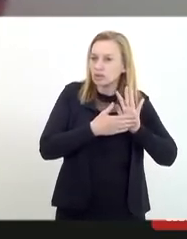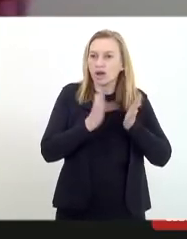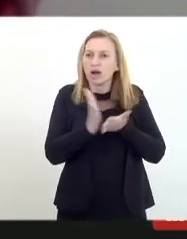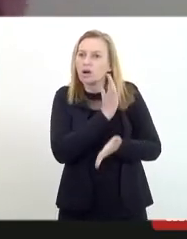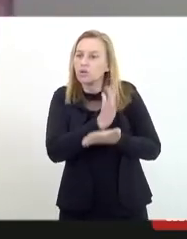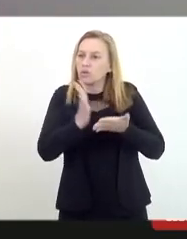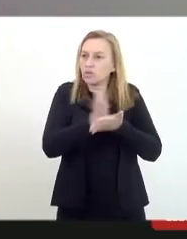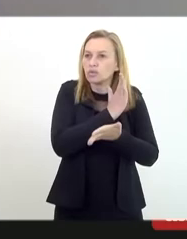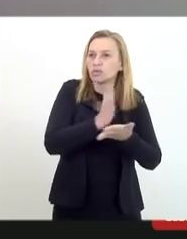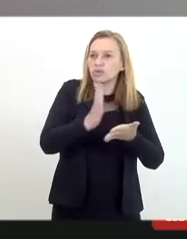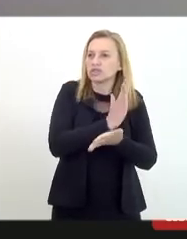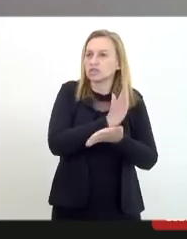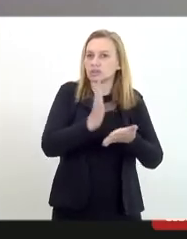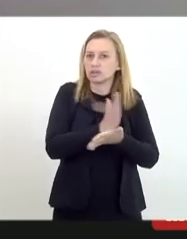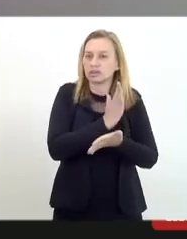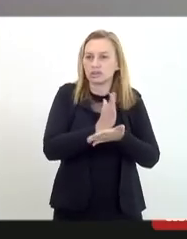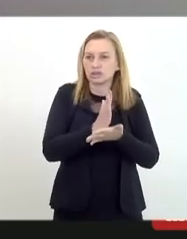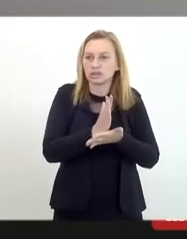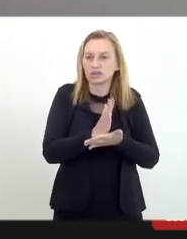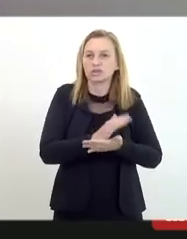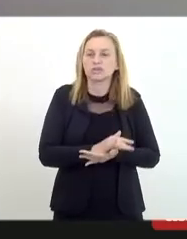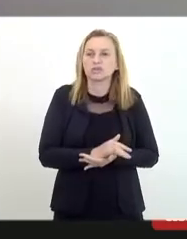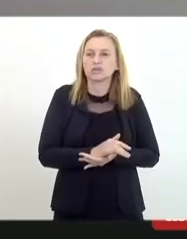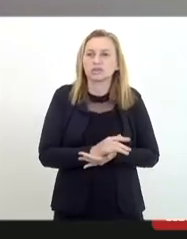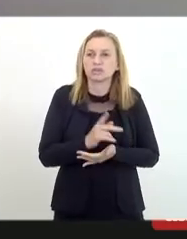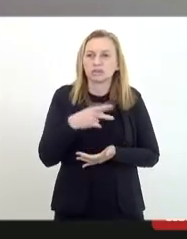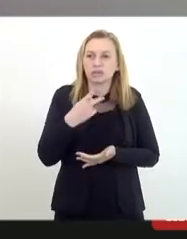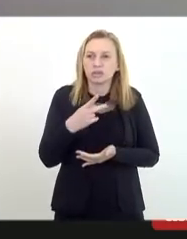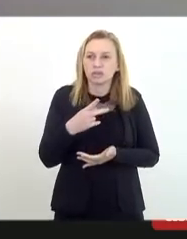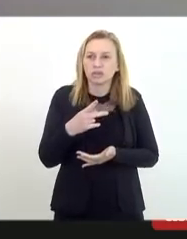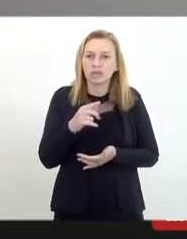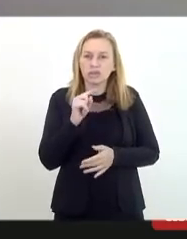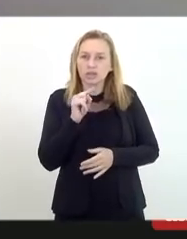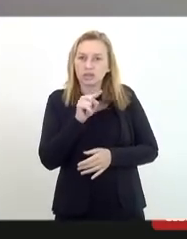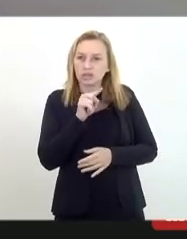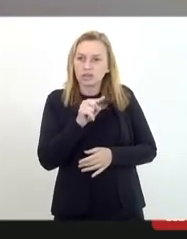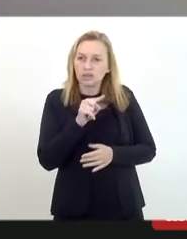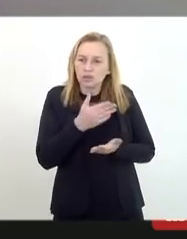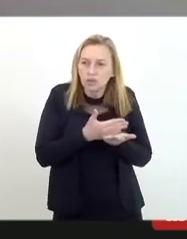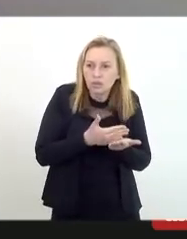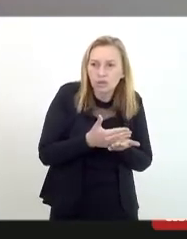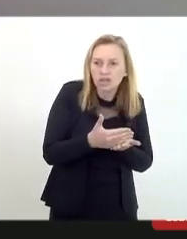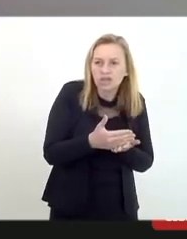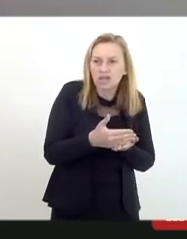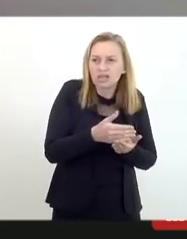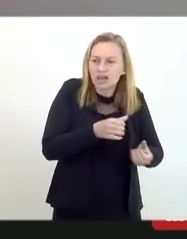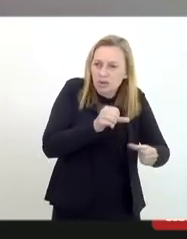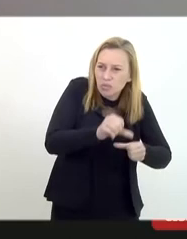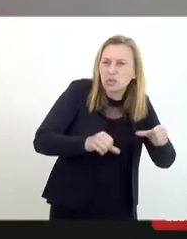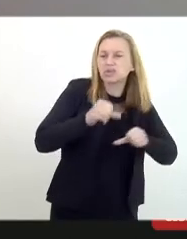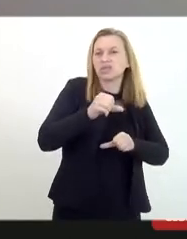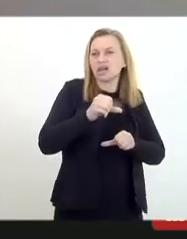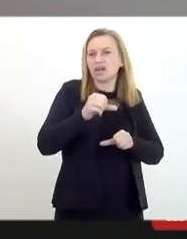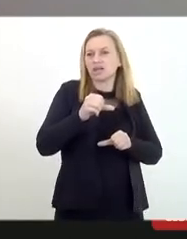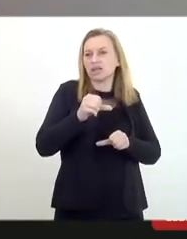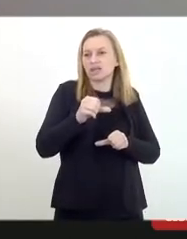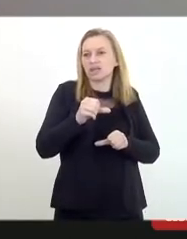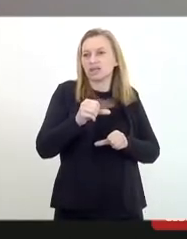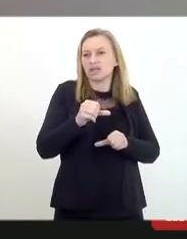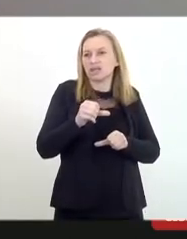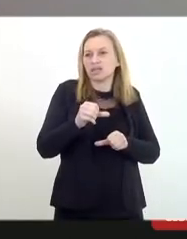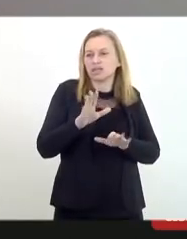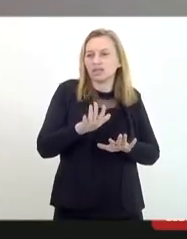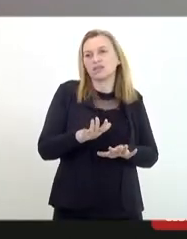medidas para que este quadro começasse a ser revertido. Isso, em boa medida, vem